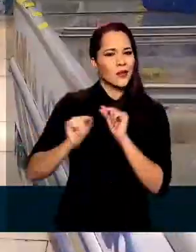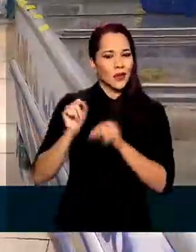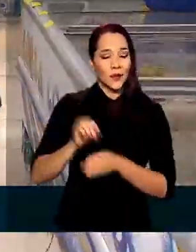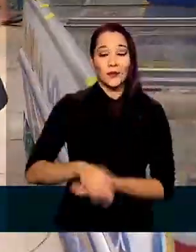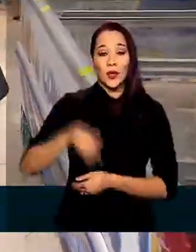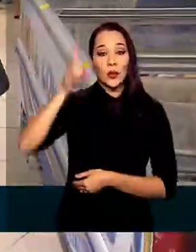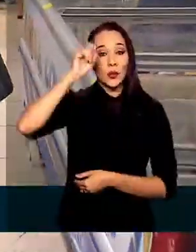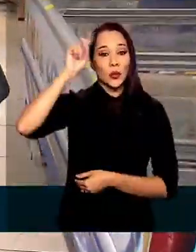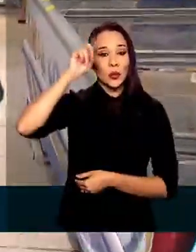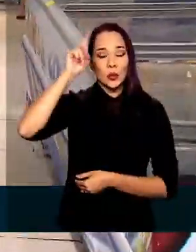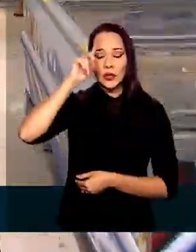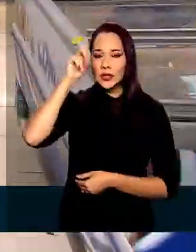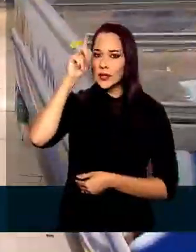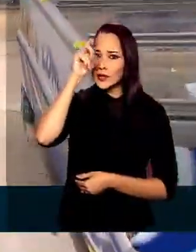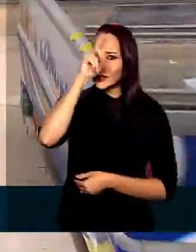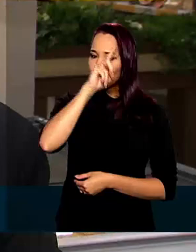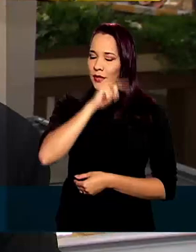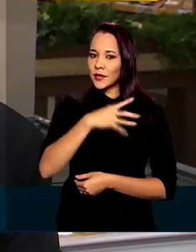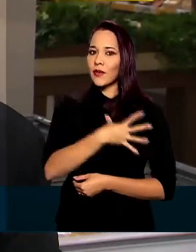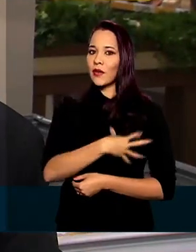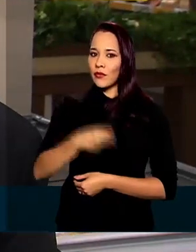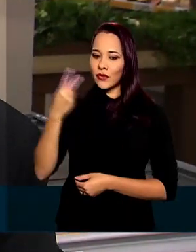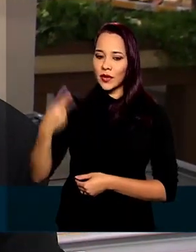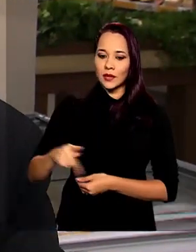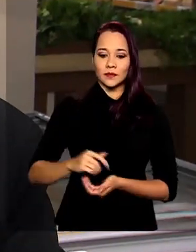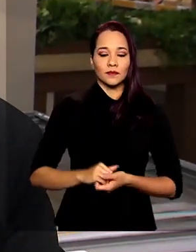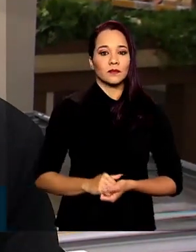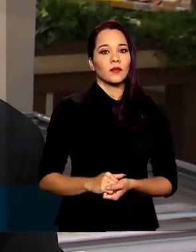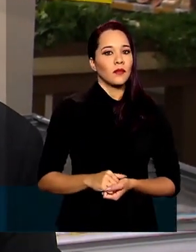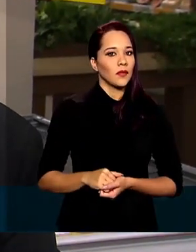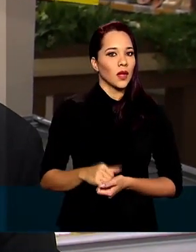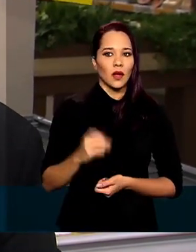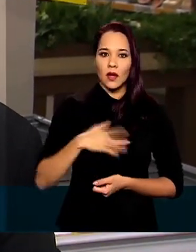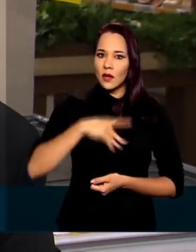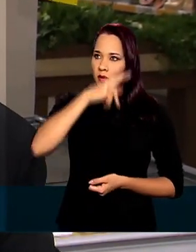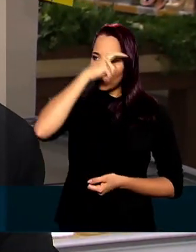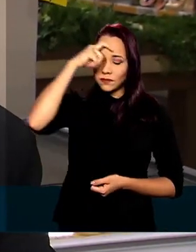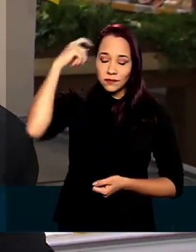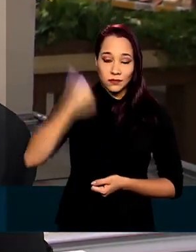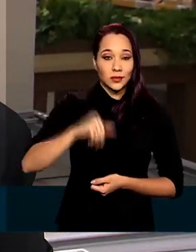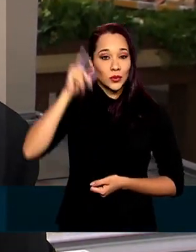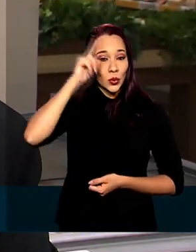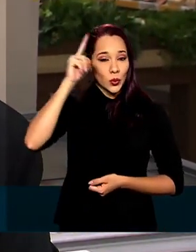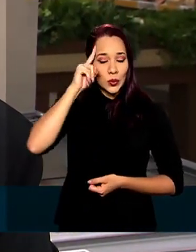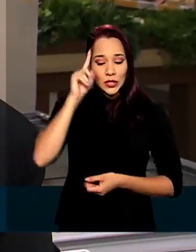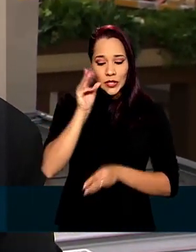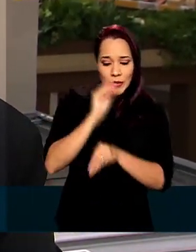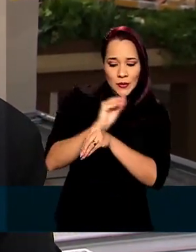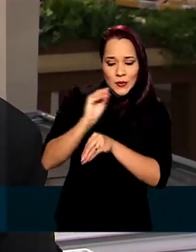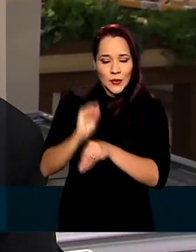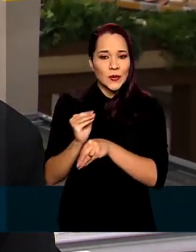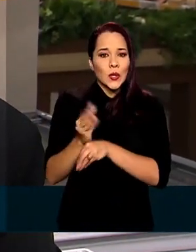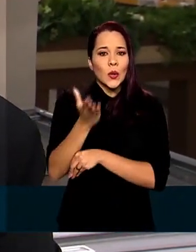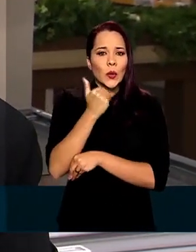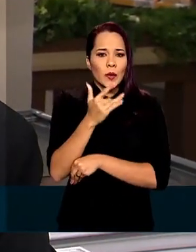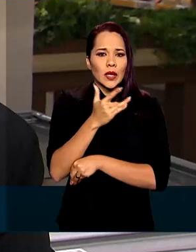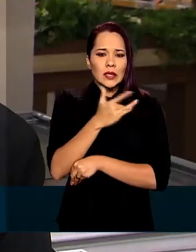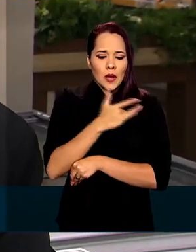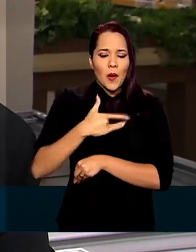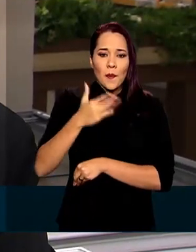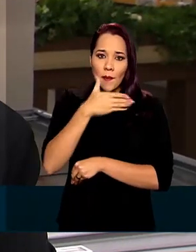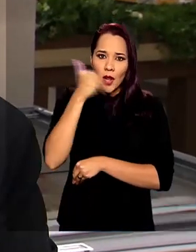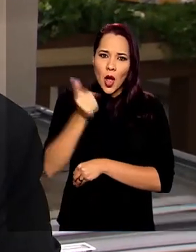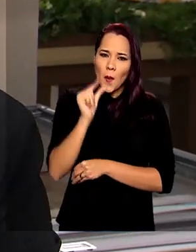Todo dia é uma batalha com a filha. É um trabalho contínuo, né, de tentar introduzir alguns alimentos mais saudáveis